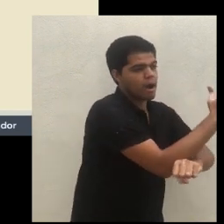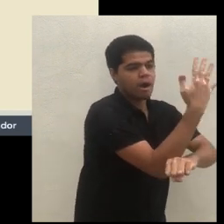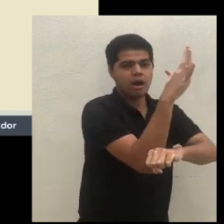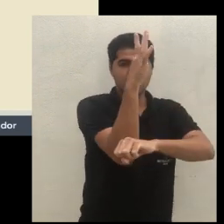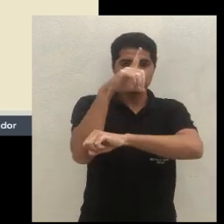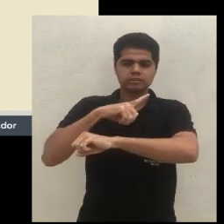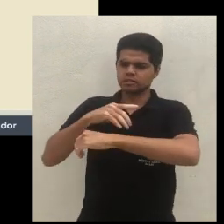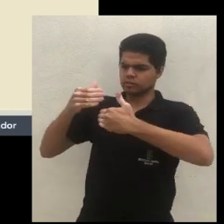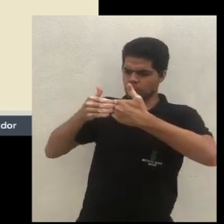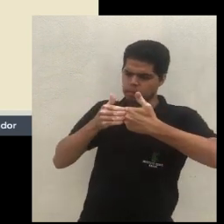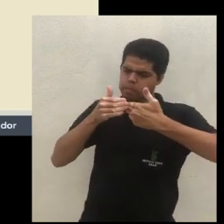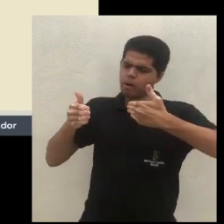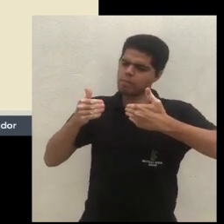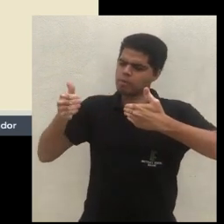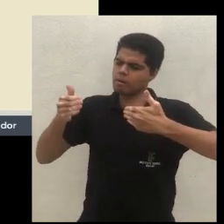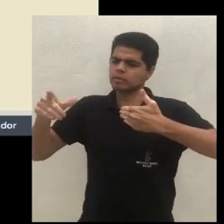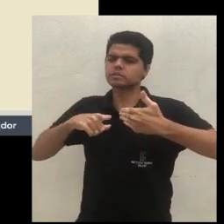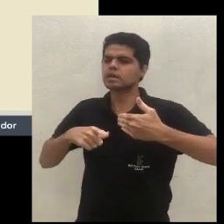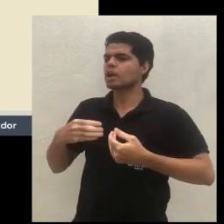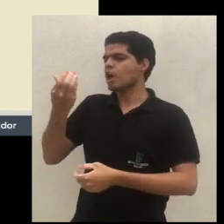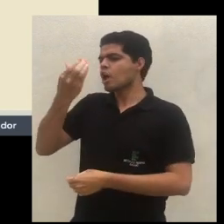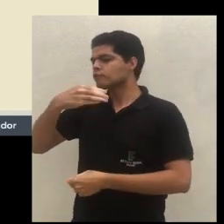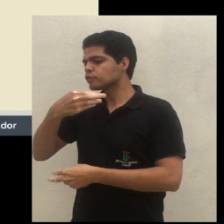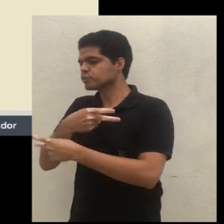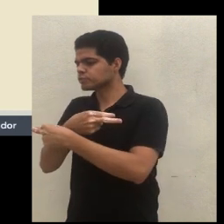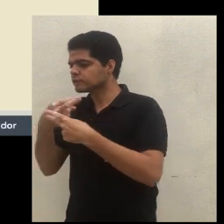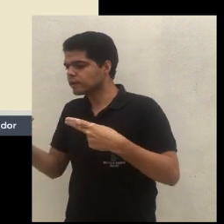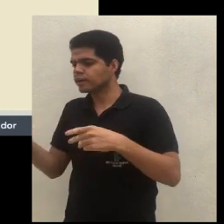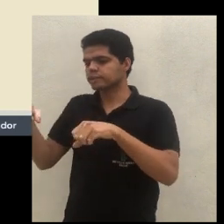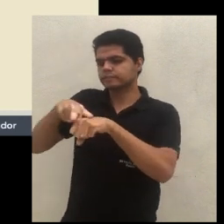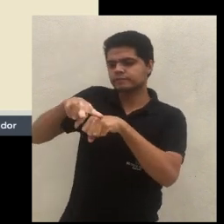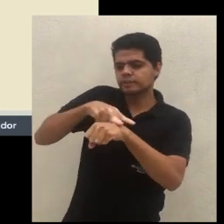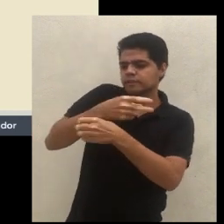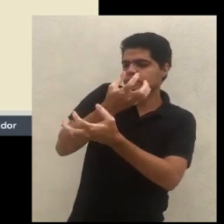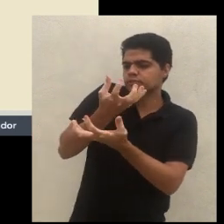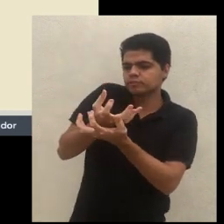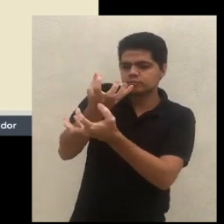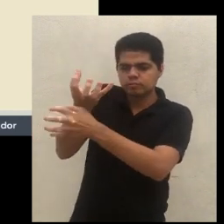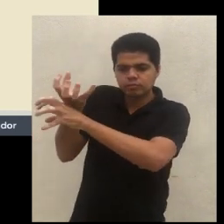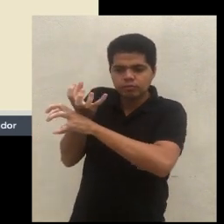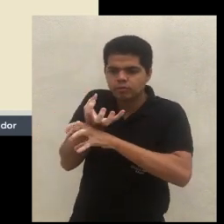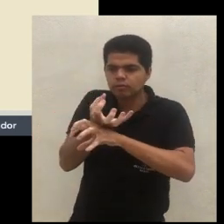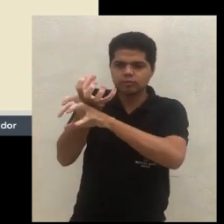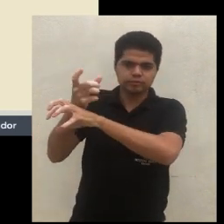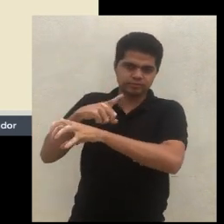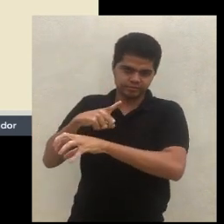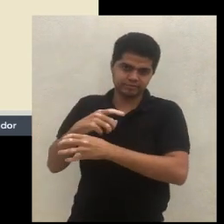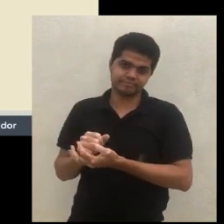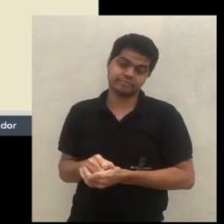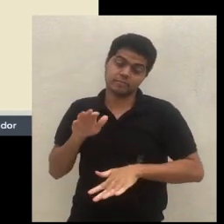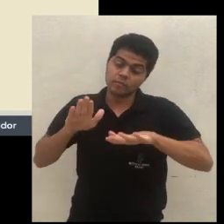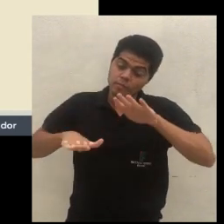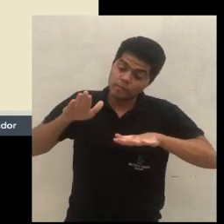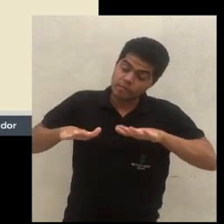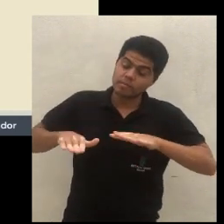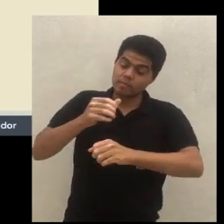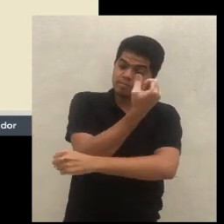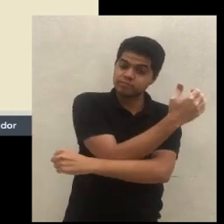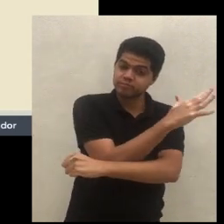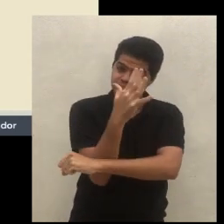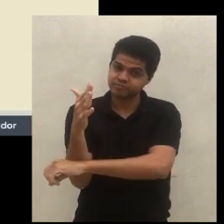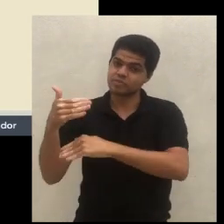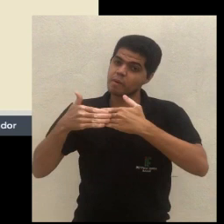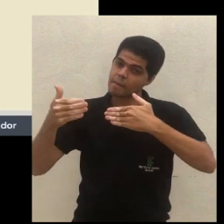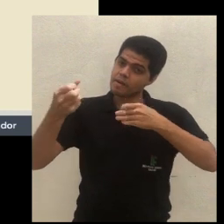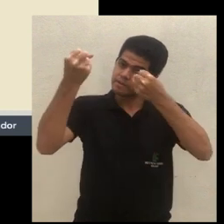cacau, ele pode estar tendo fruta, ele pode estar tendo algumas verduras. Depende do modelo que ele montou da agrofloresta, nós vamos ver lá adiante. E